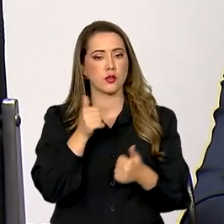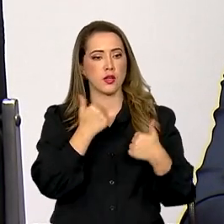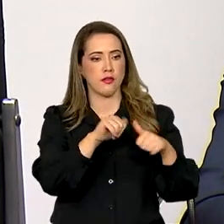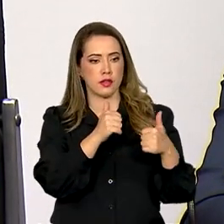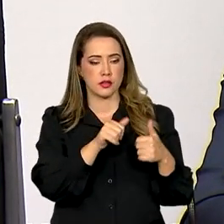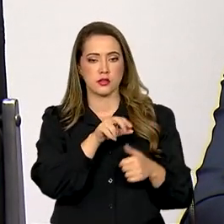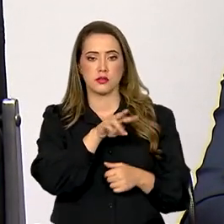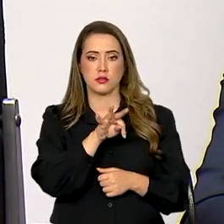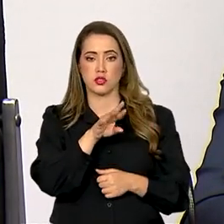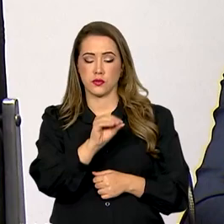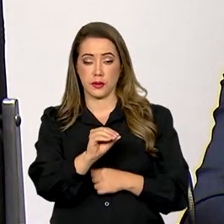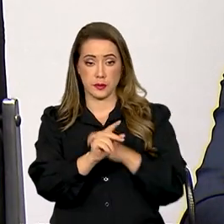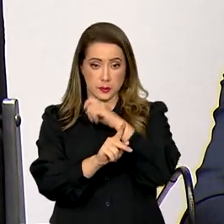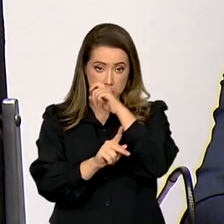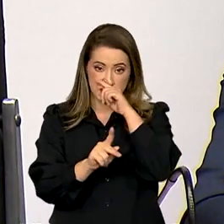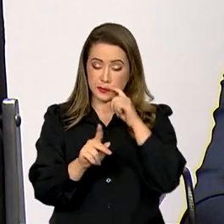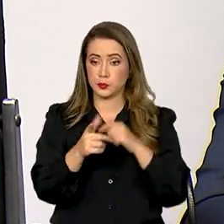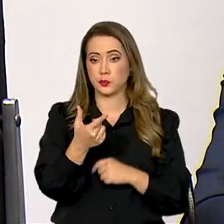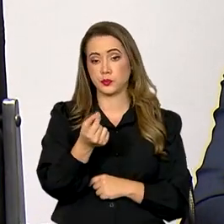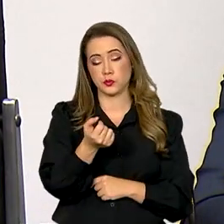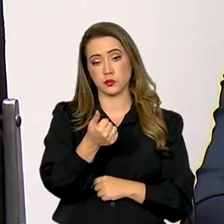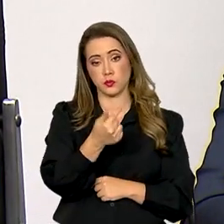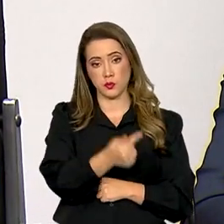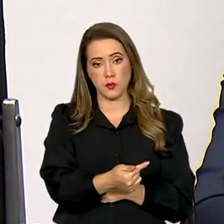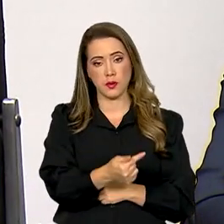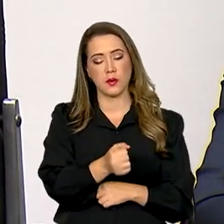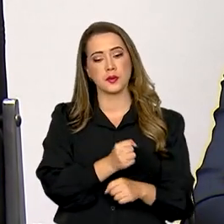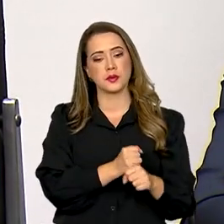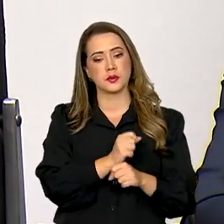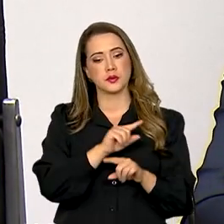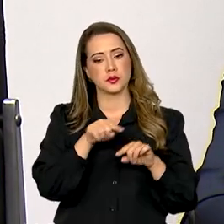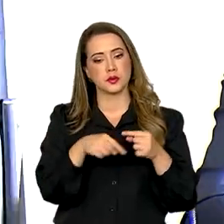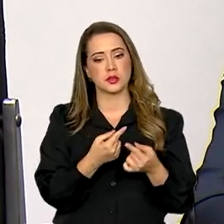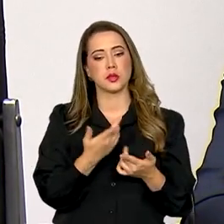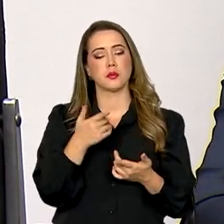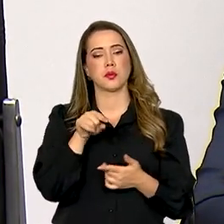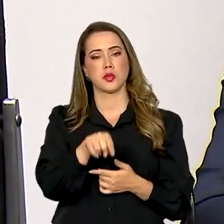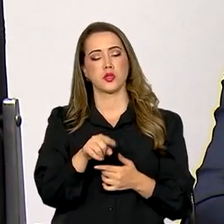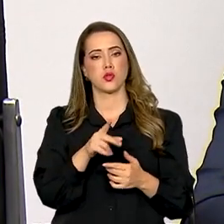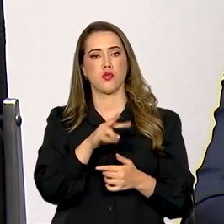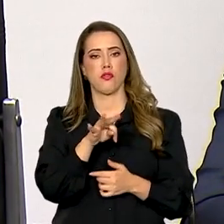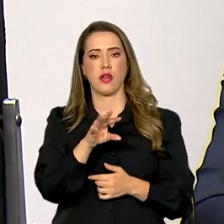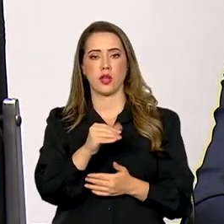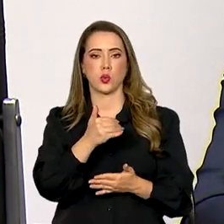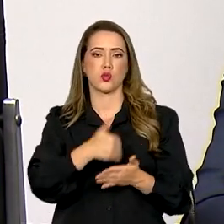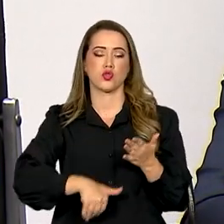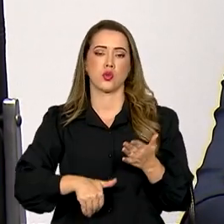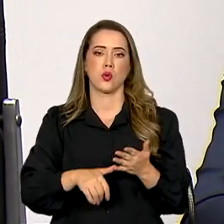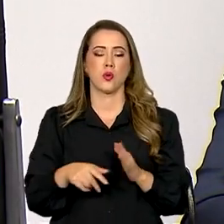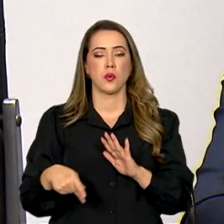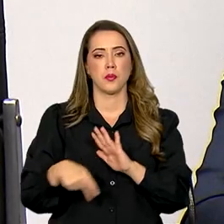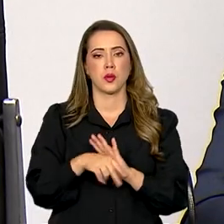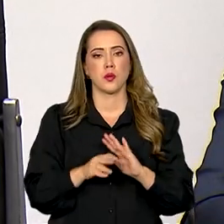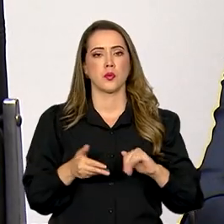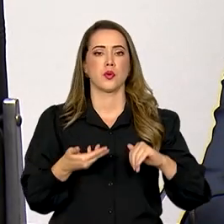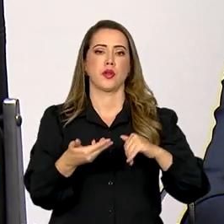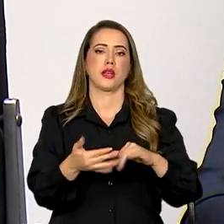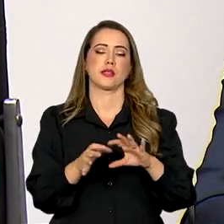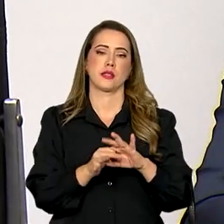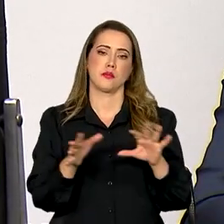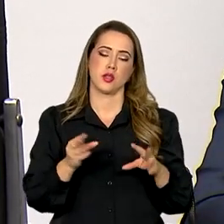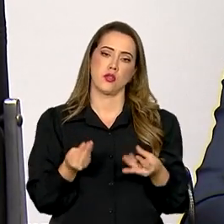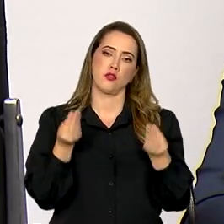veto presidencial em 2017, e que foi derrubado, esse veto, pelo Congresso Nacional,